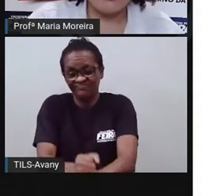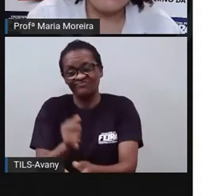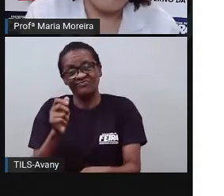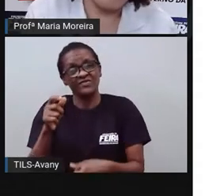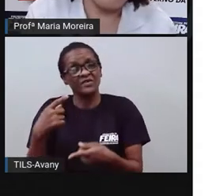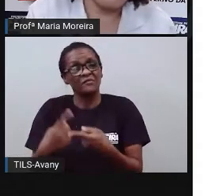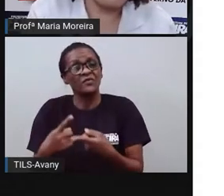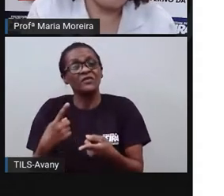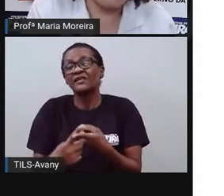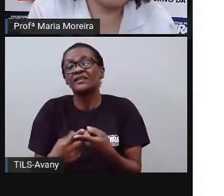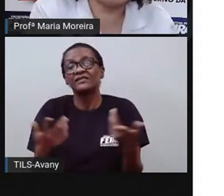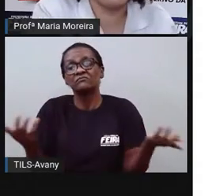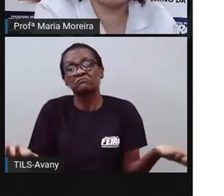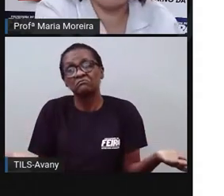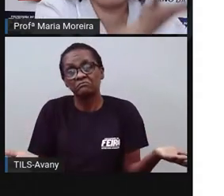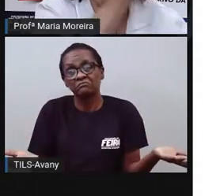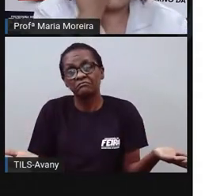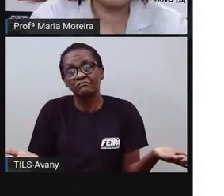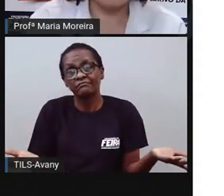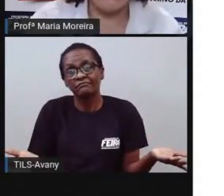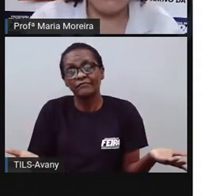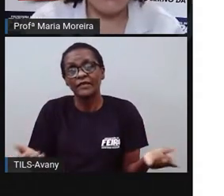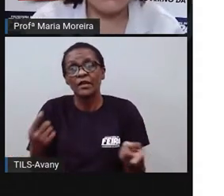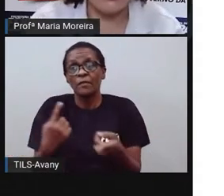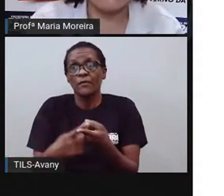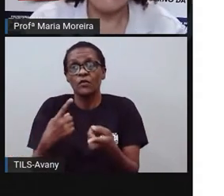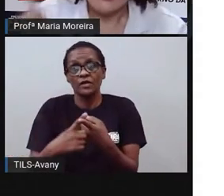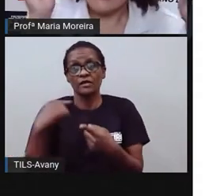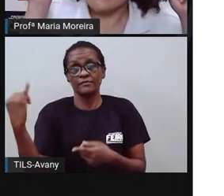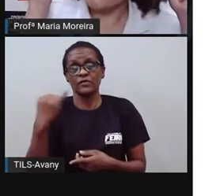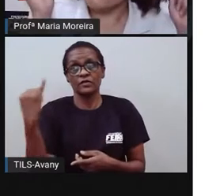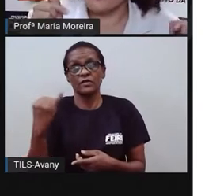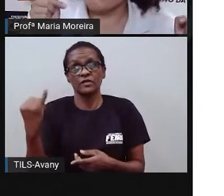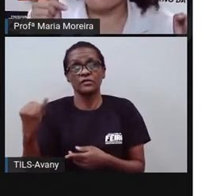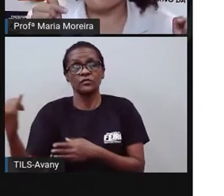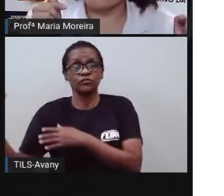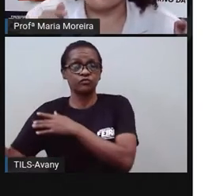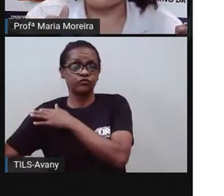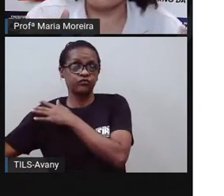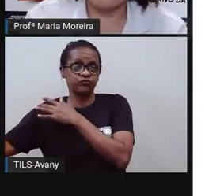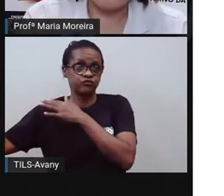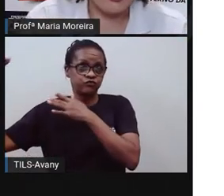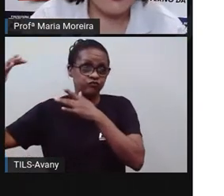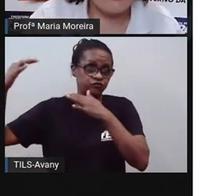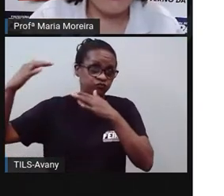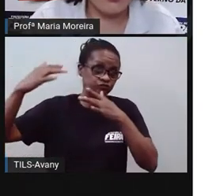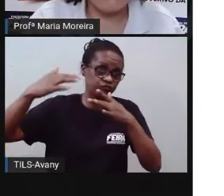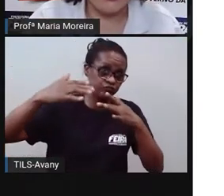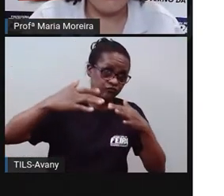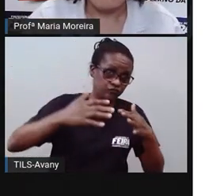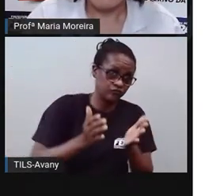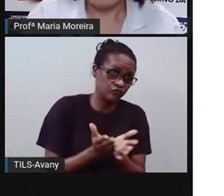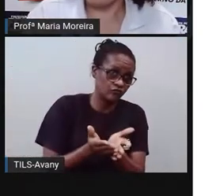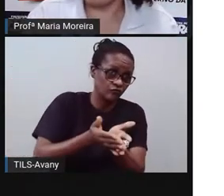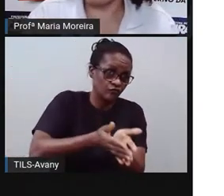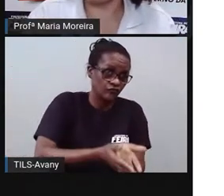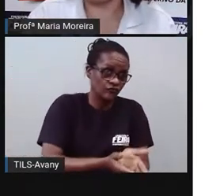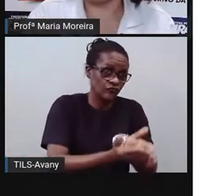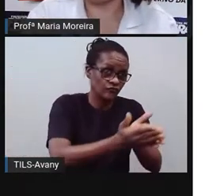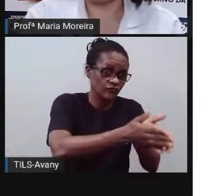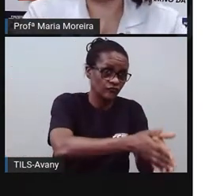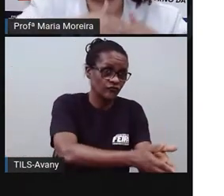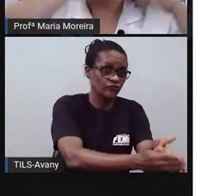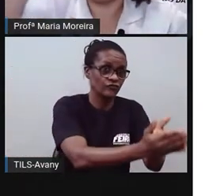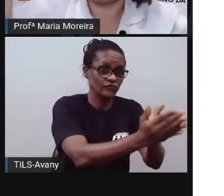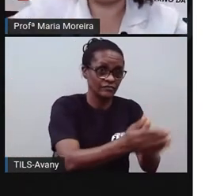Escravizados. Mas, obviamente, que quando eles atravessam aí o oceano, que eles chegam aqui no Brasil, eles trazem com ele o quê? Um pouco